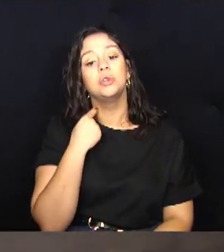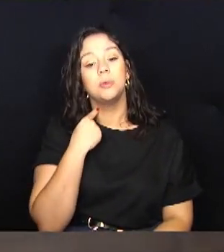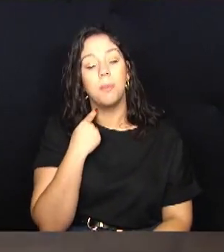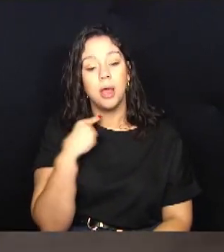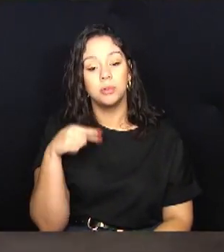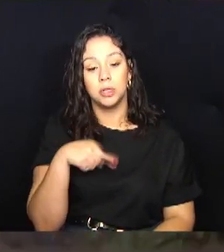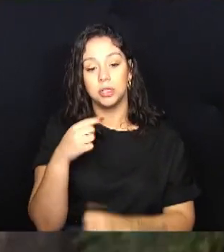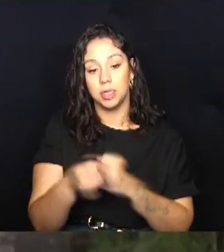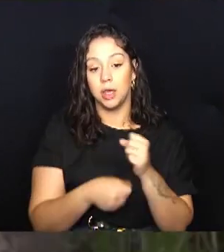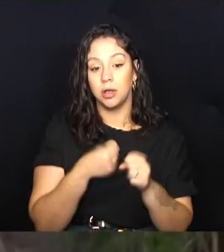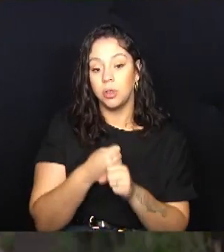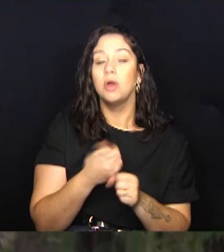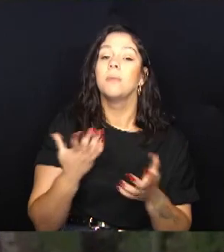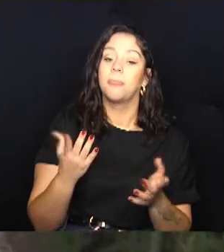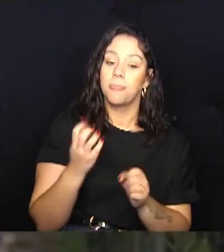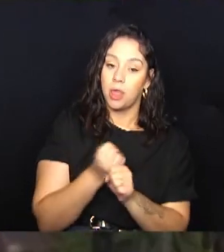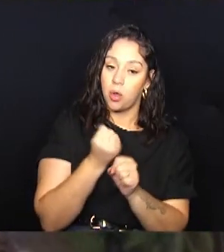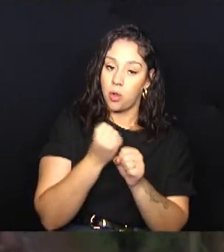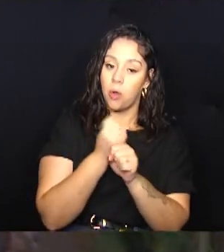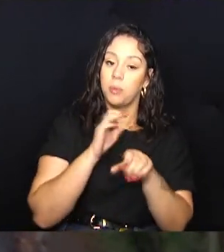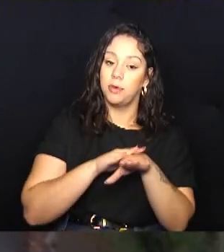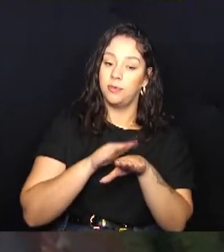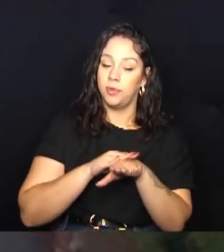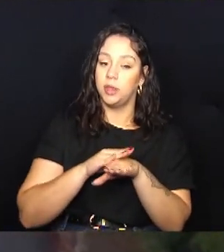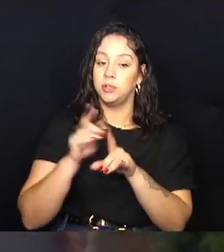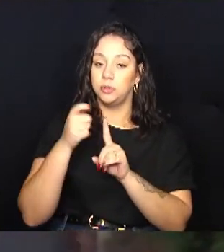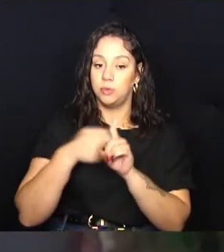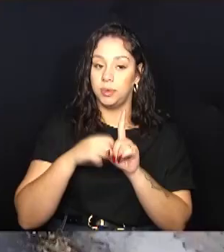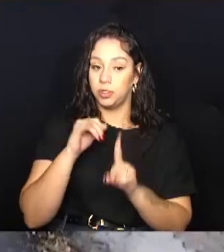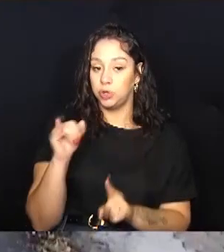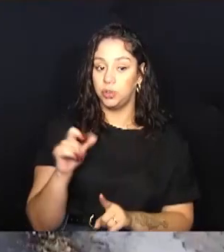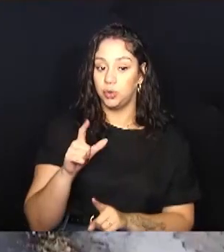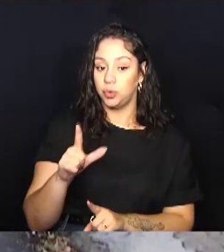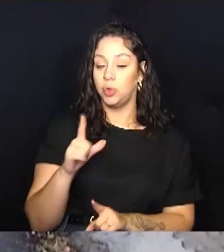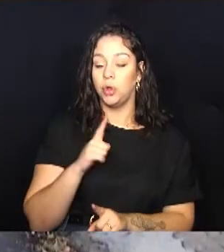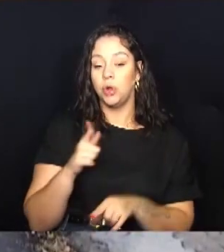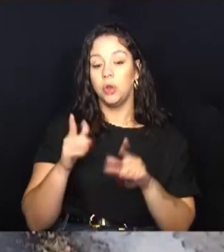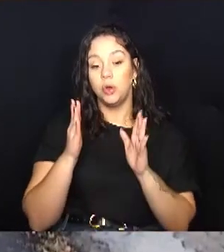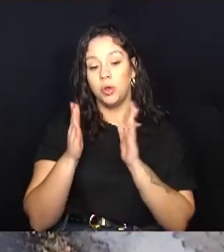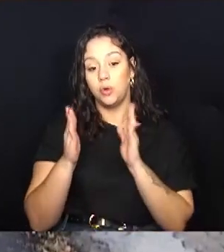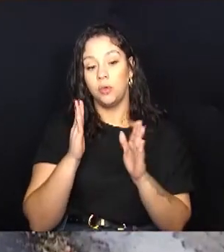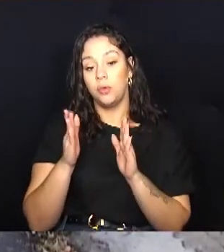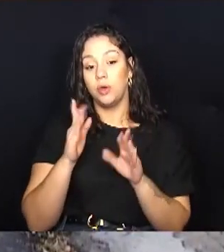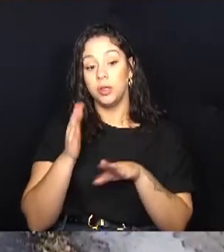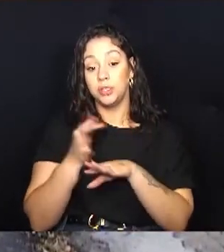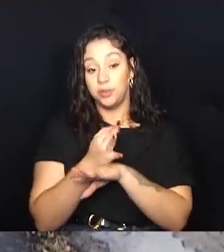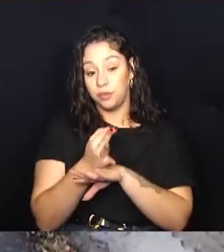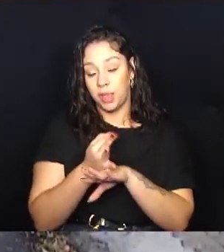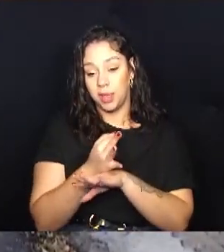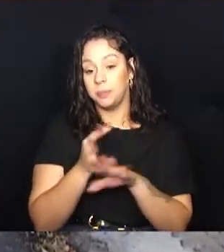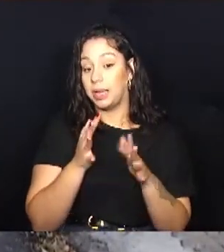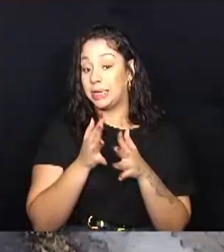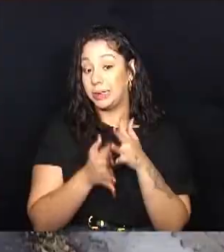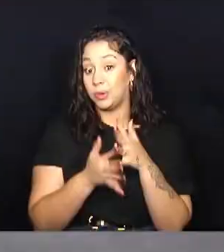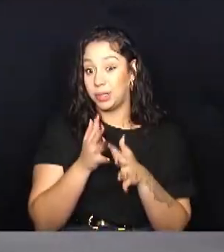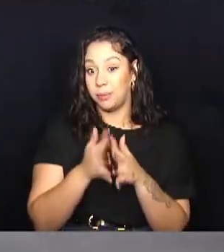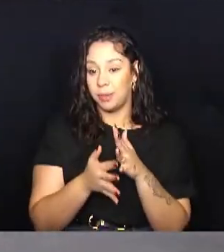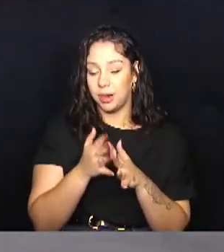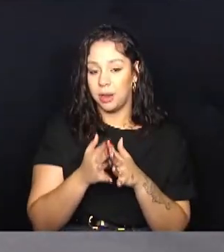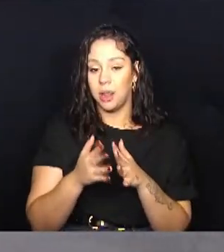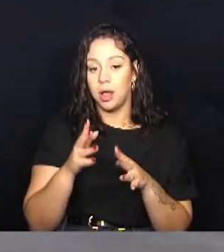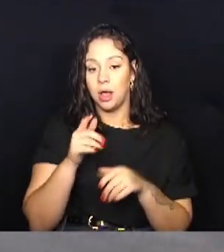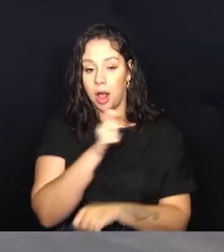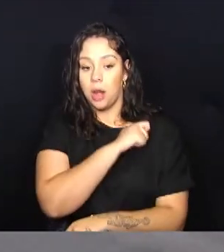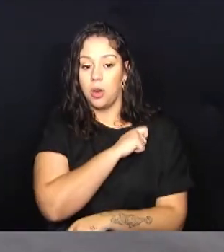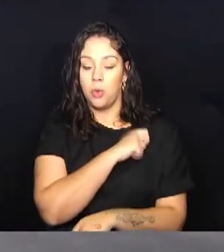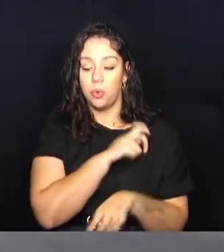as obras realizadas no mês de julho, período de férias, para não atrapalhar o deslocamento dos estudantes. Os serviços já